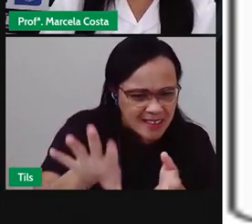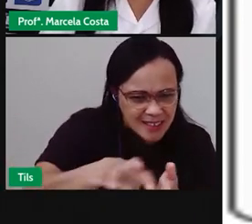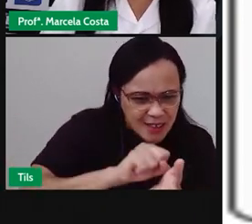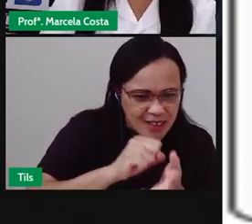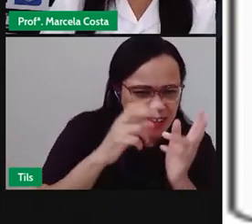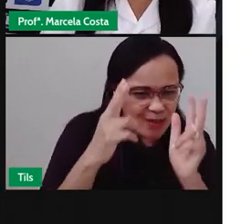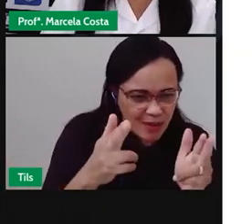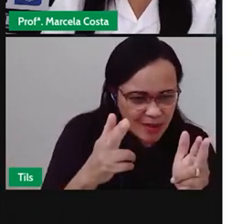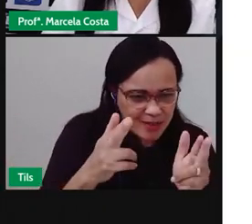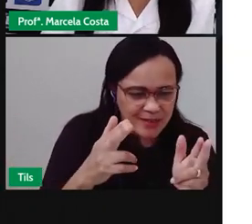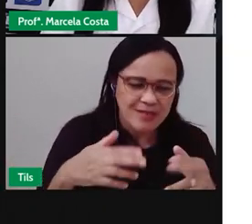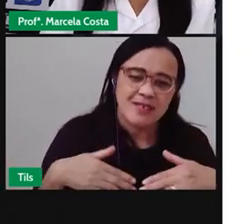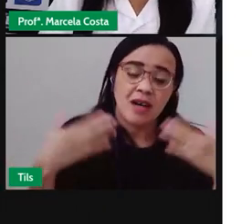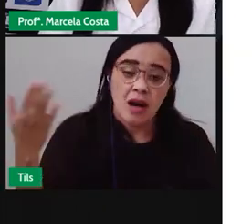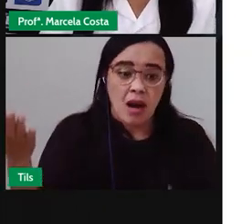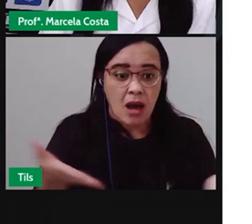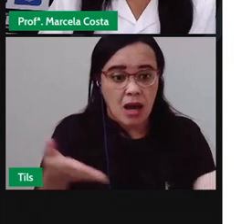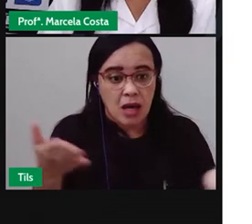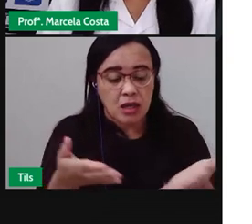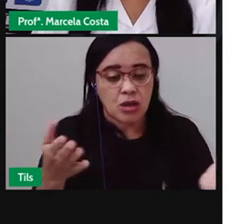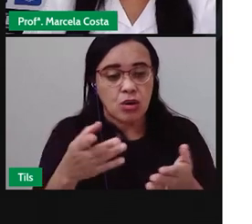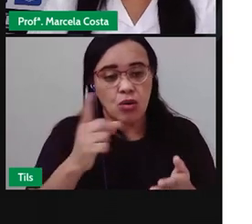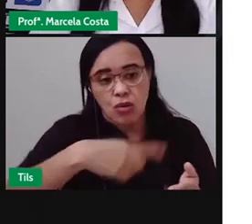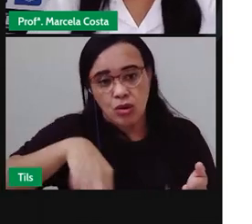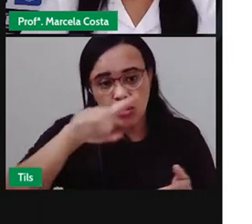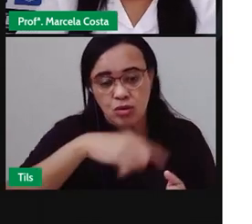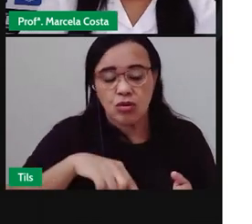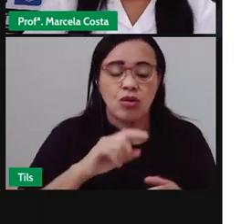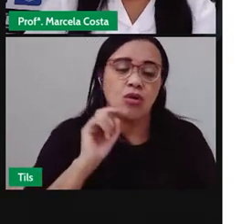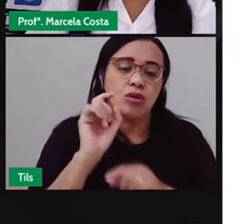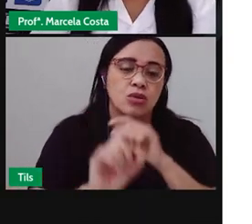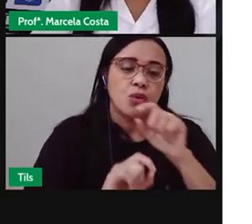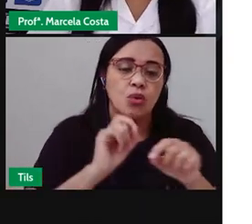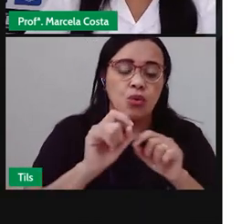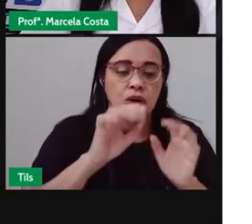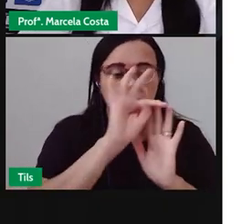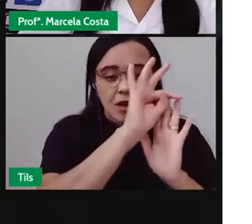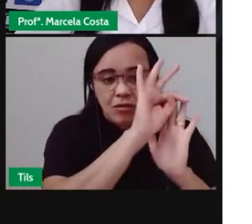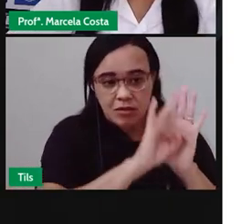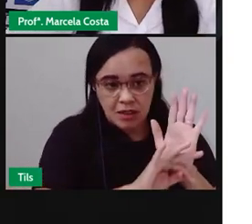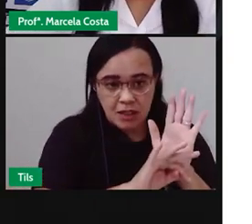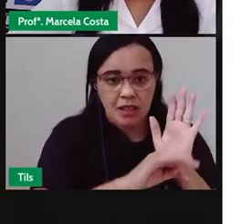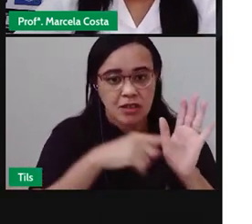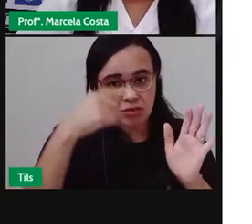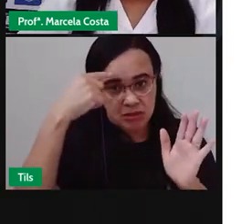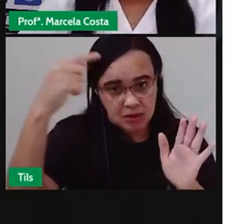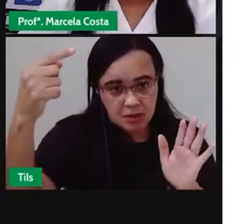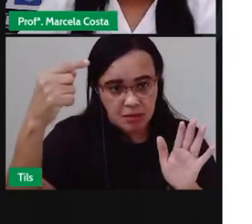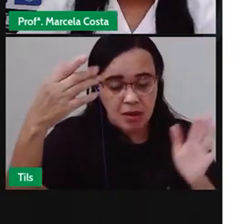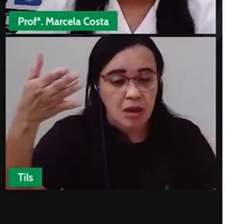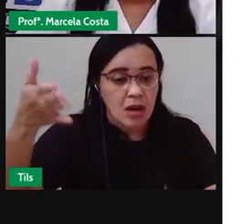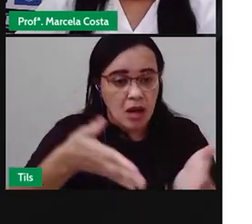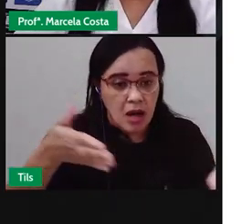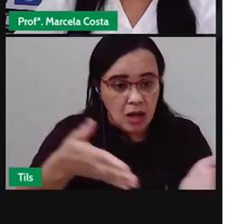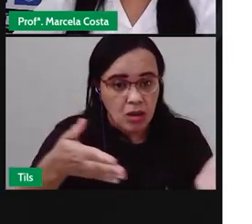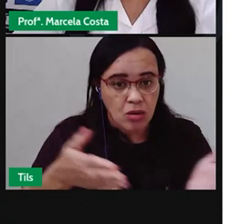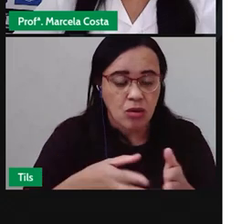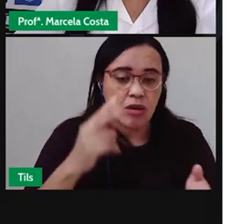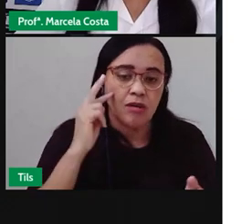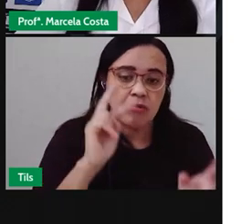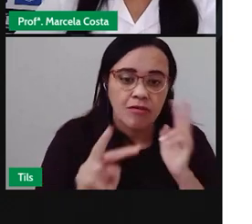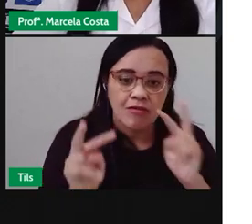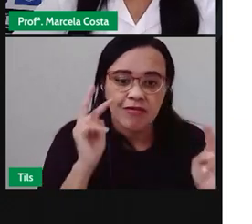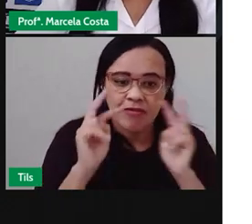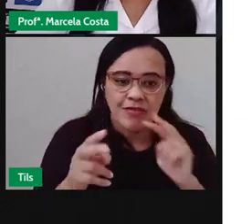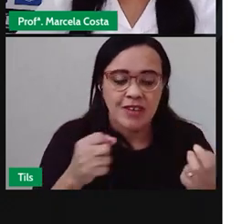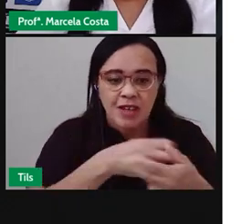Crianças A gente vai ver Elementos da região nordeste O nome desses elementos E vamos